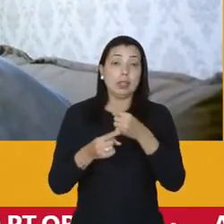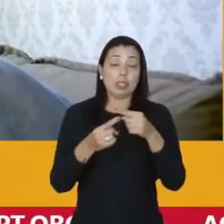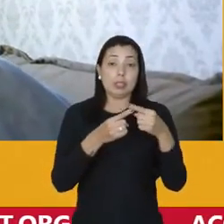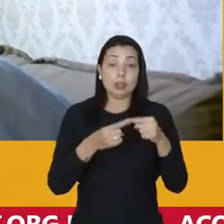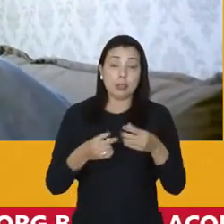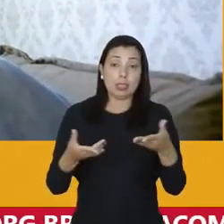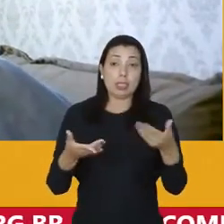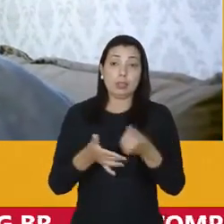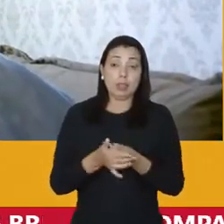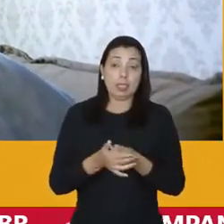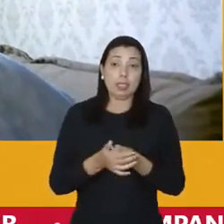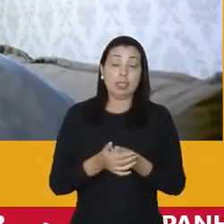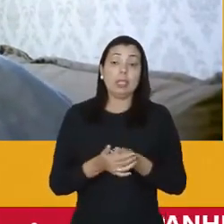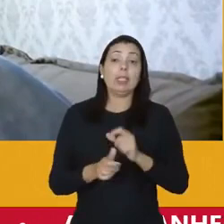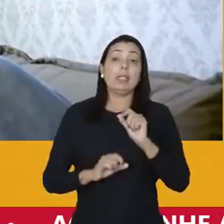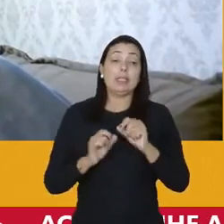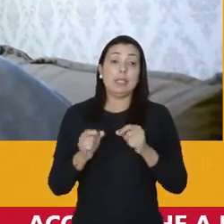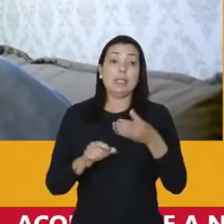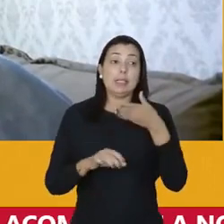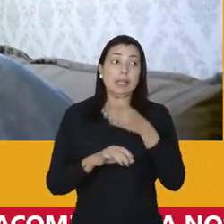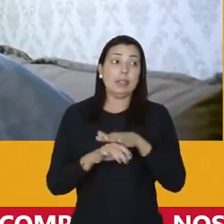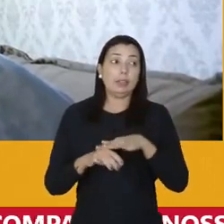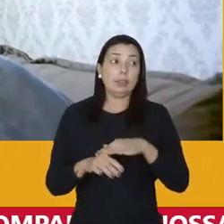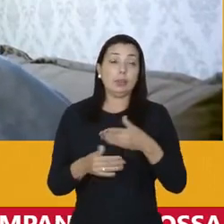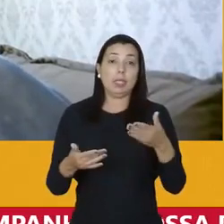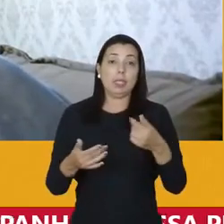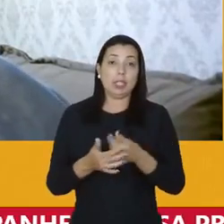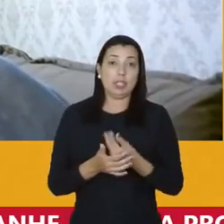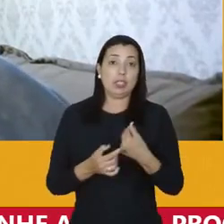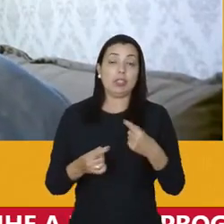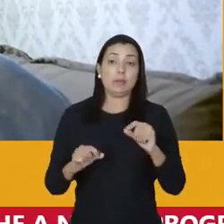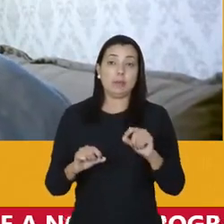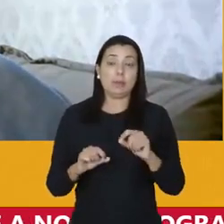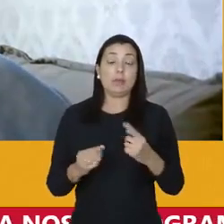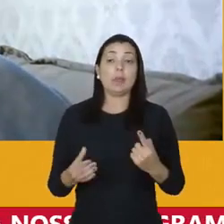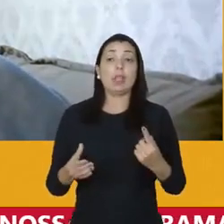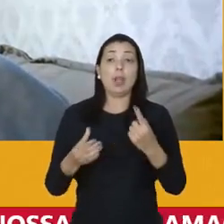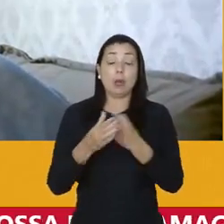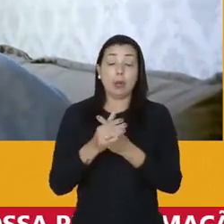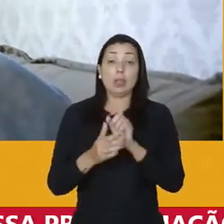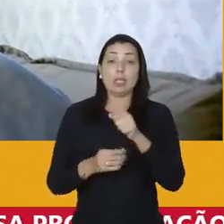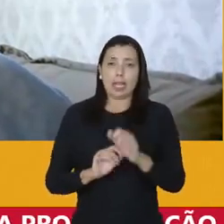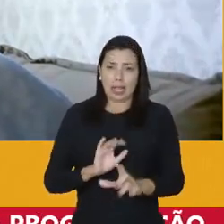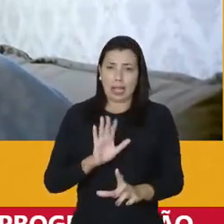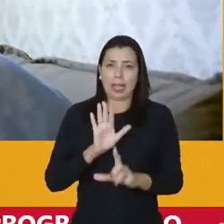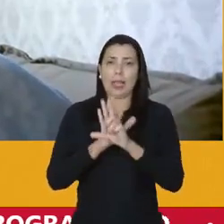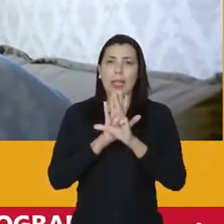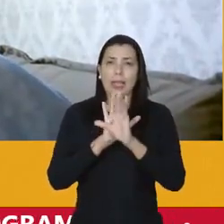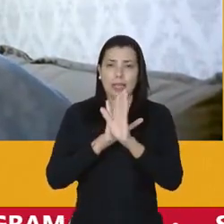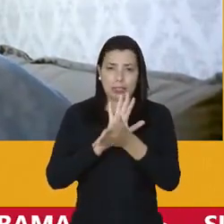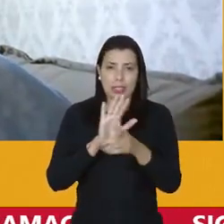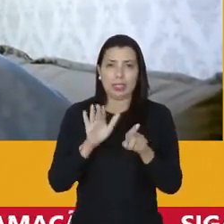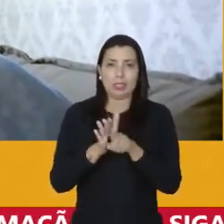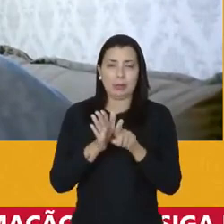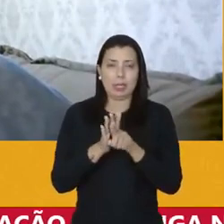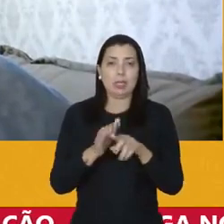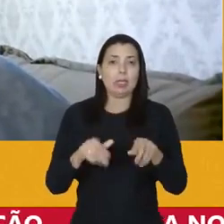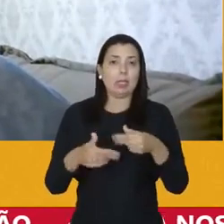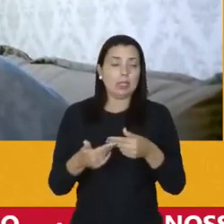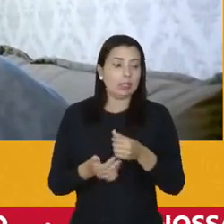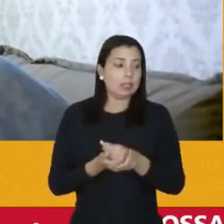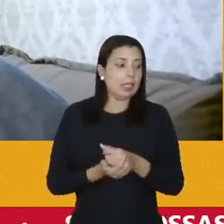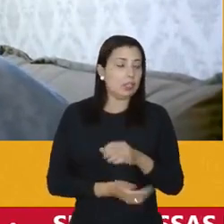completar um ano de mandato, já manda ver, já bota, coloca leis em Olinda para que